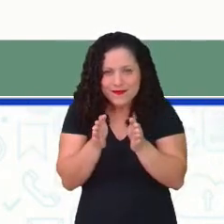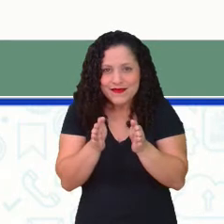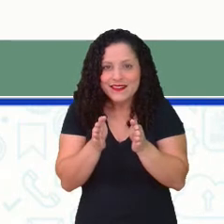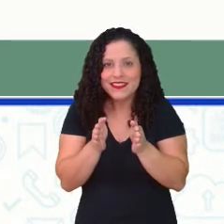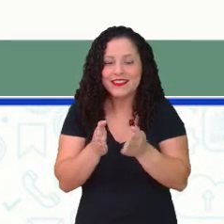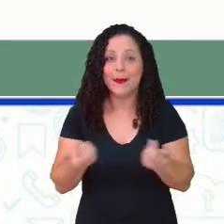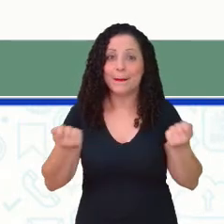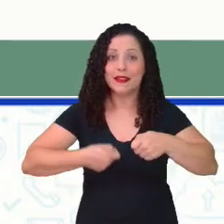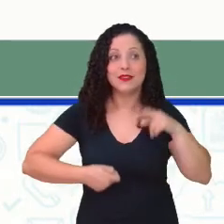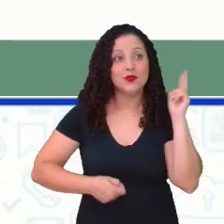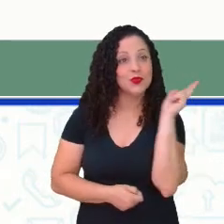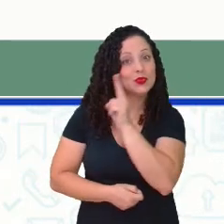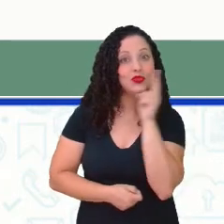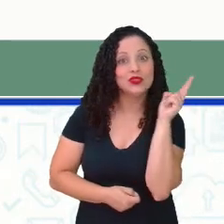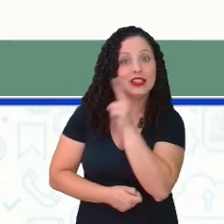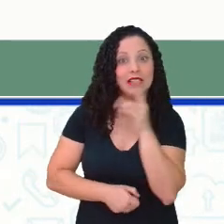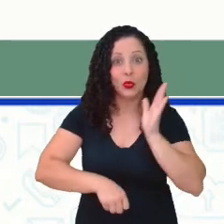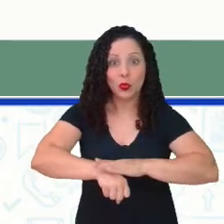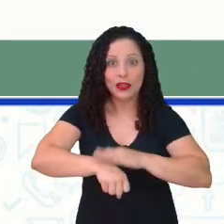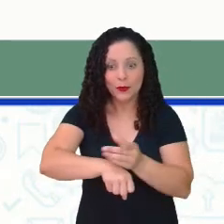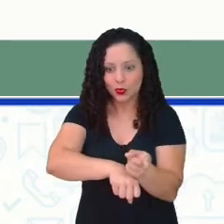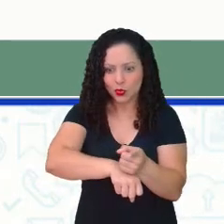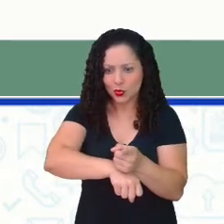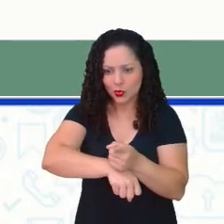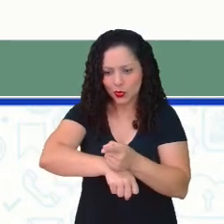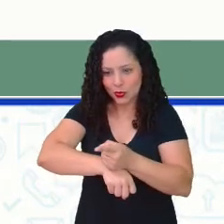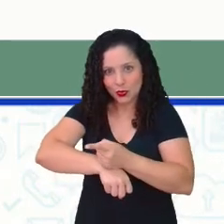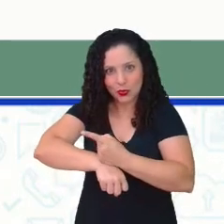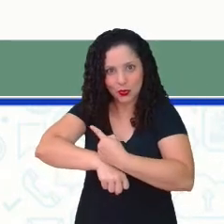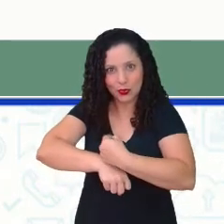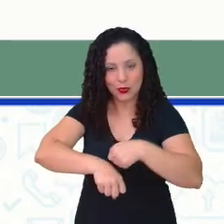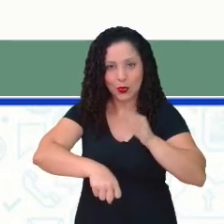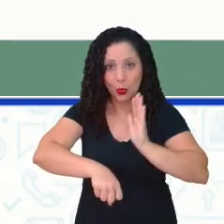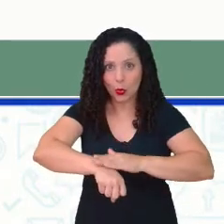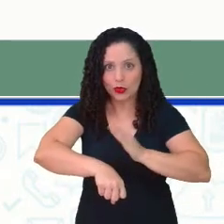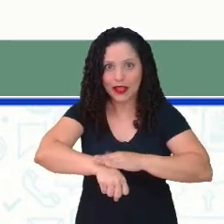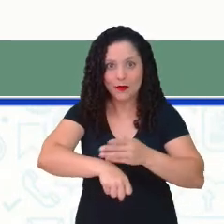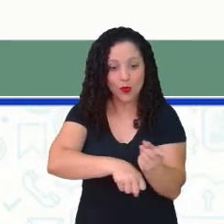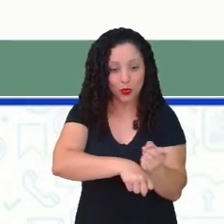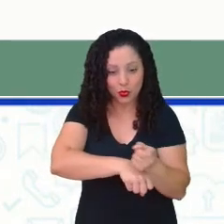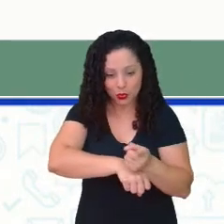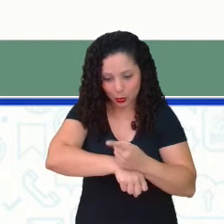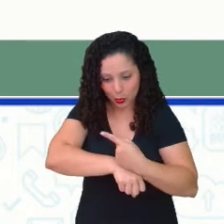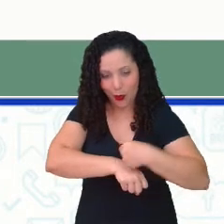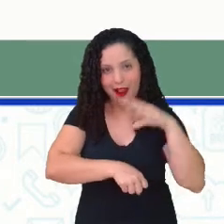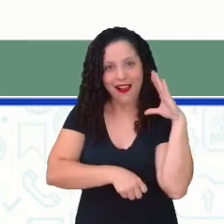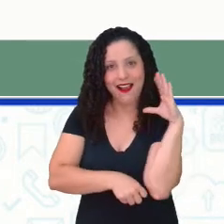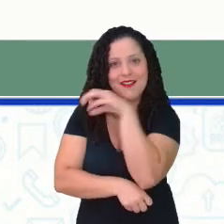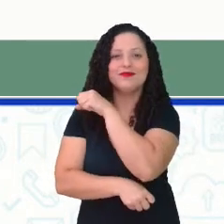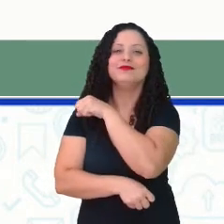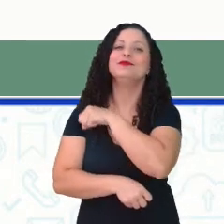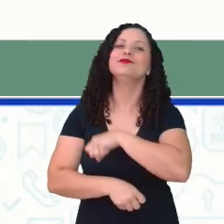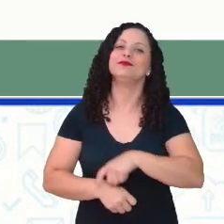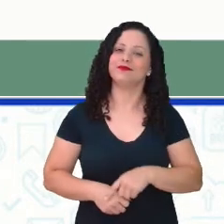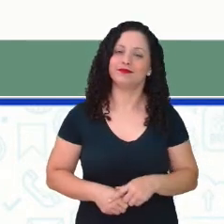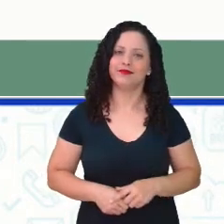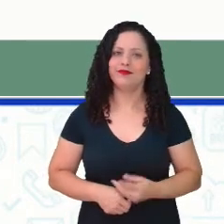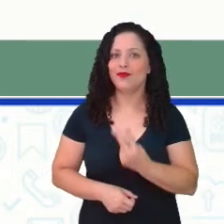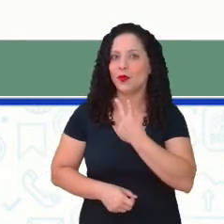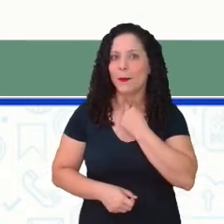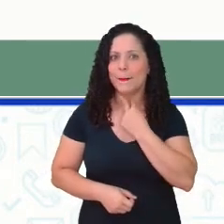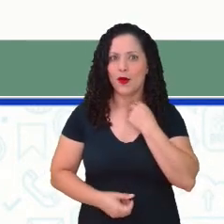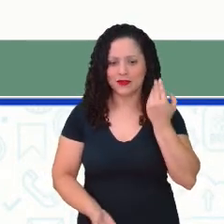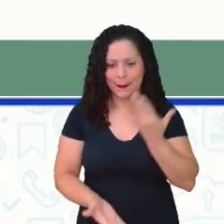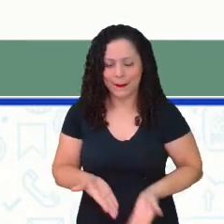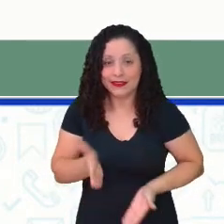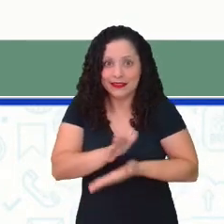que me apressar. O tempo urge. O tempo urge. Não posso perder